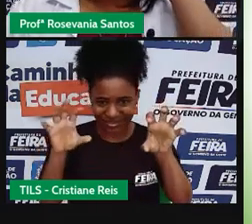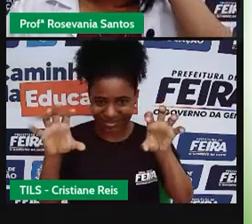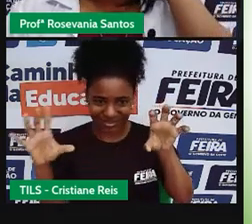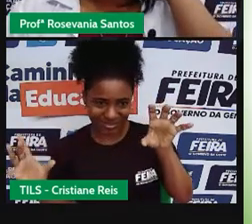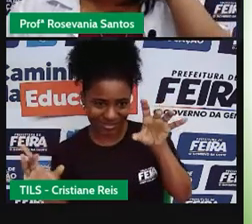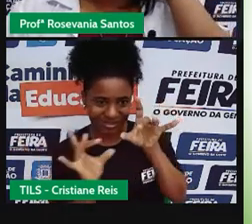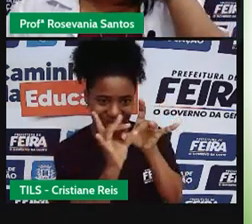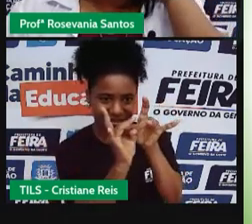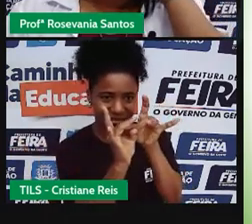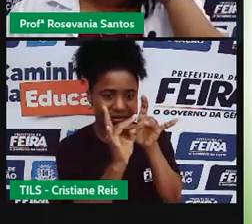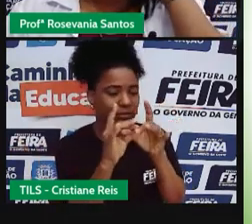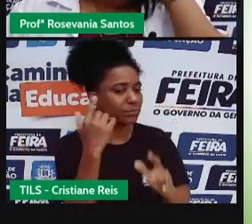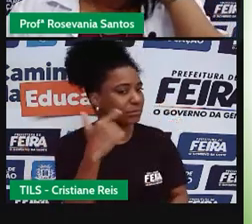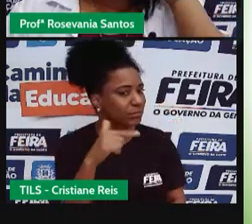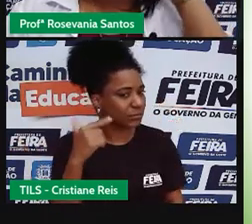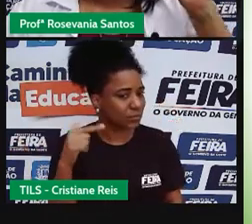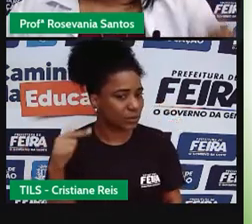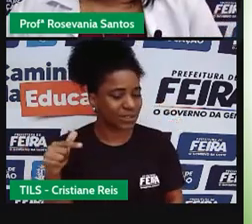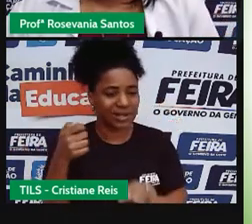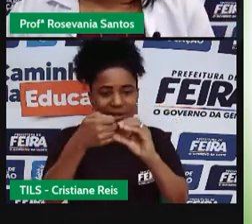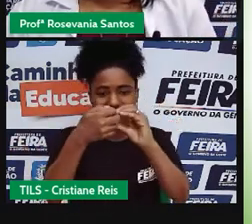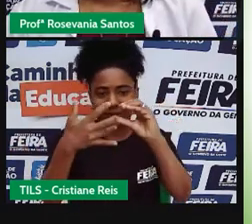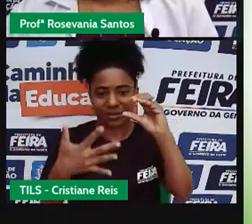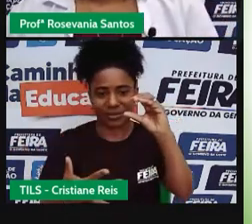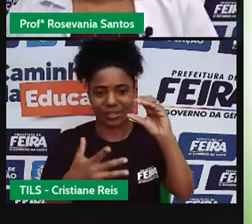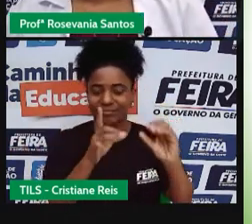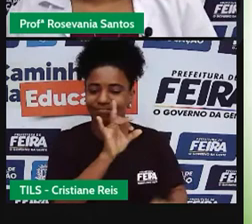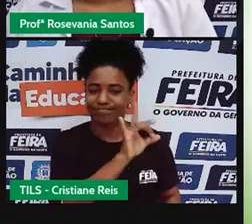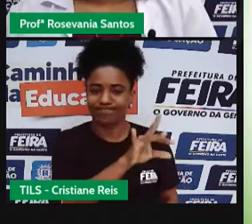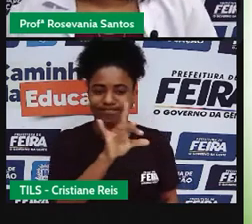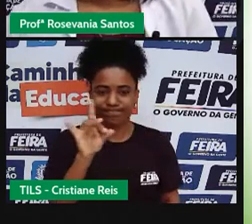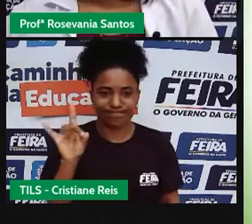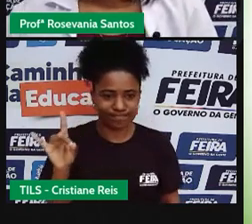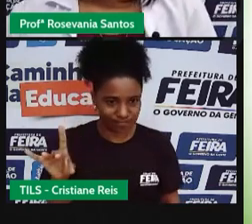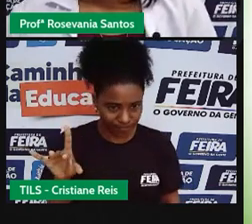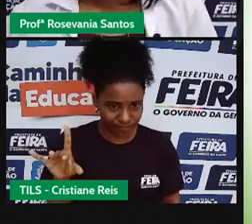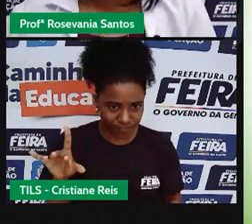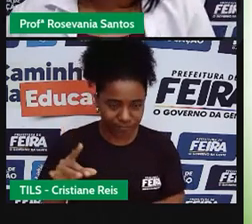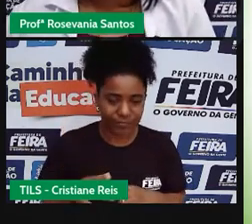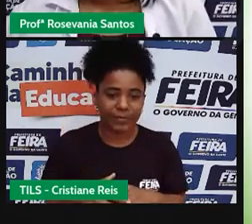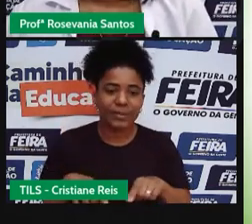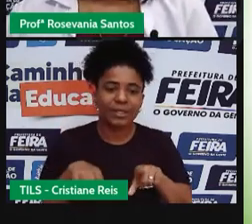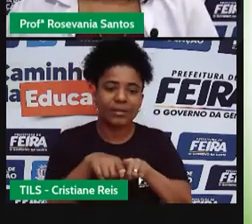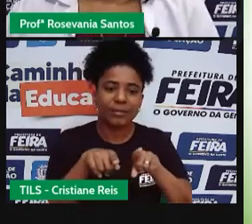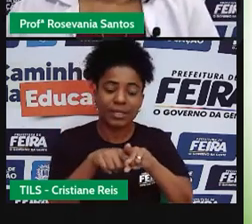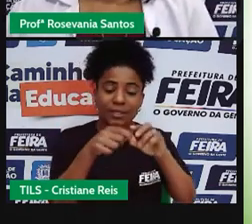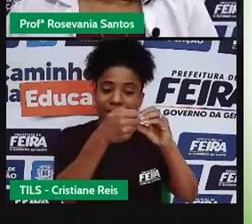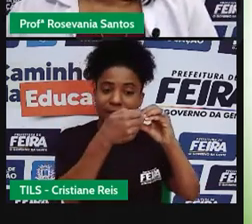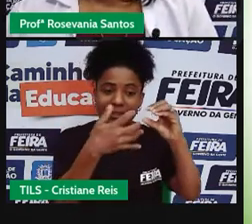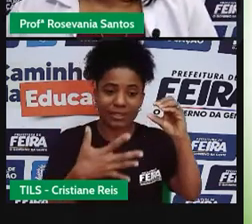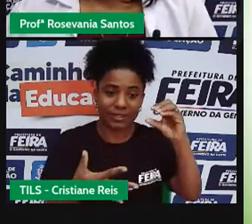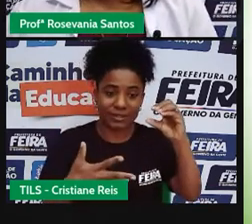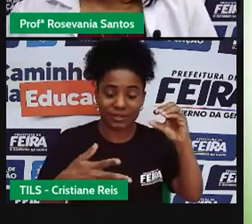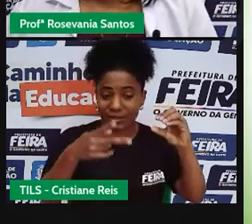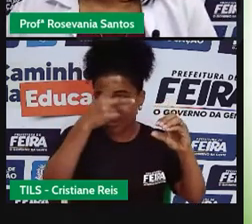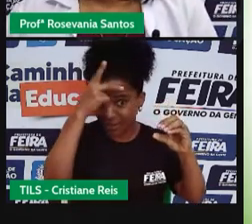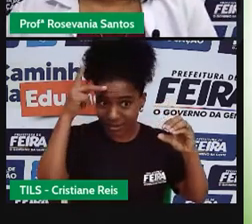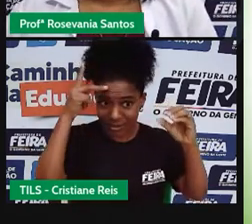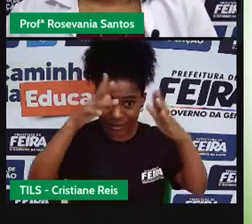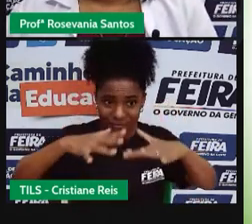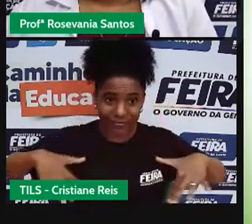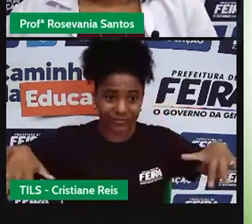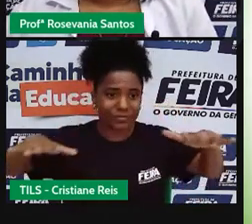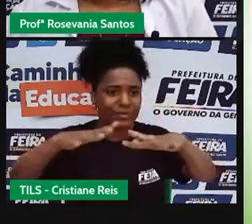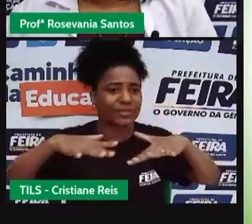coisas. Então, essa é a primeira característica. Ela leva em consideração também aspectos físicos. É, só para a gente entender,